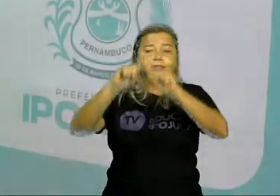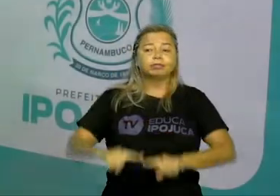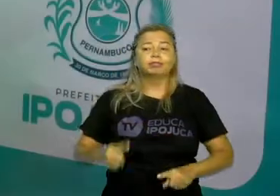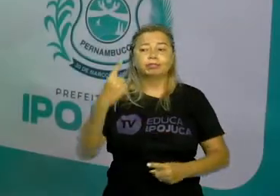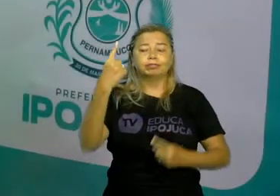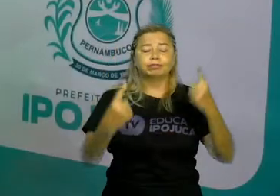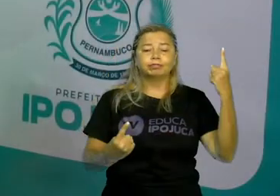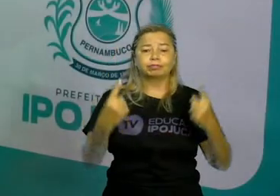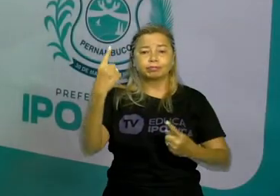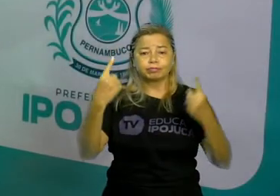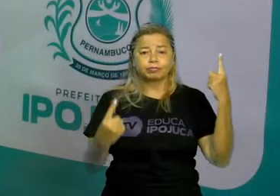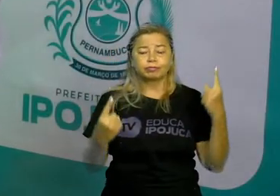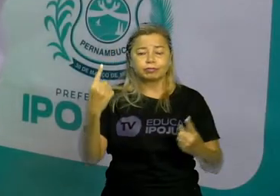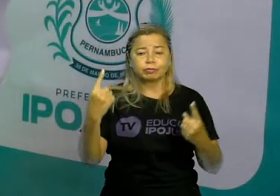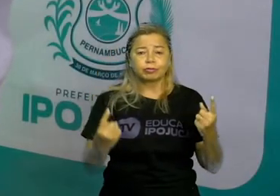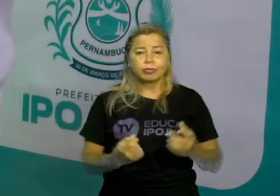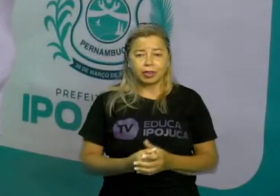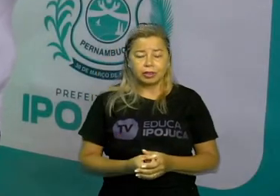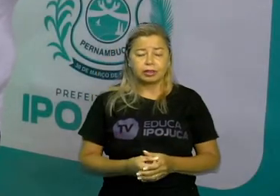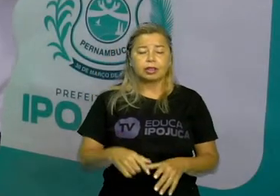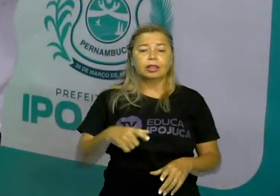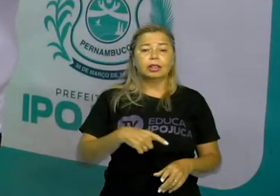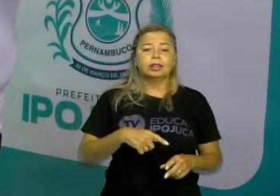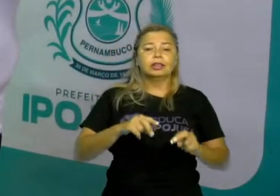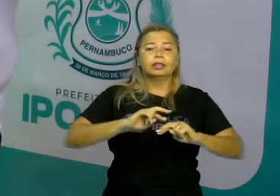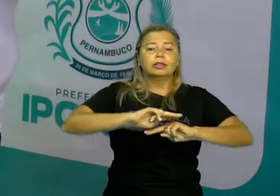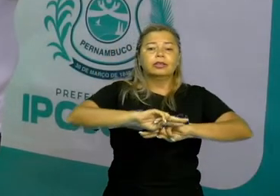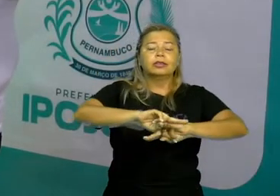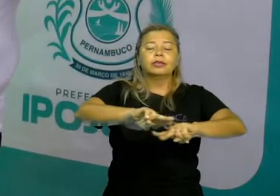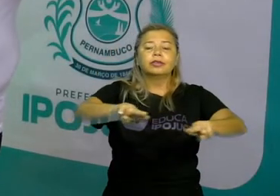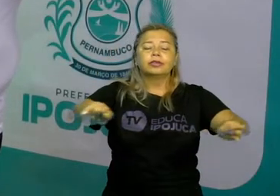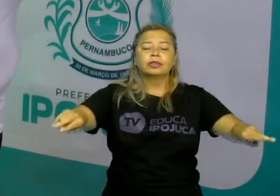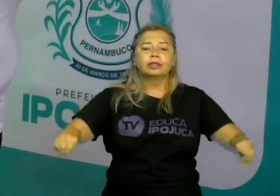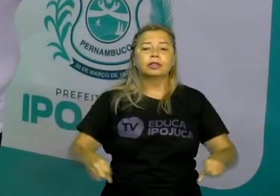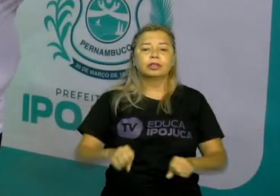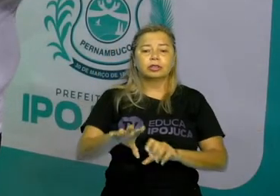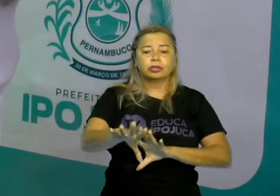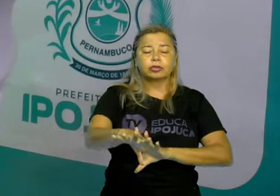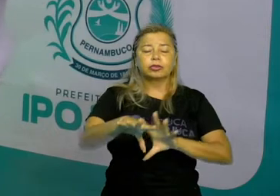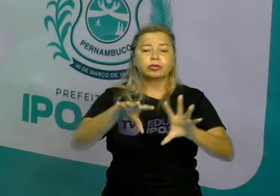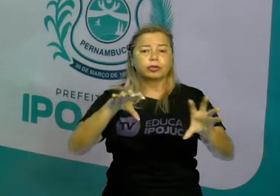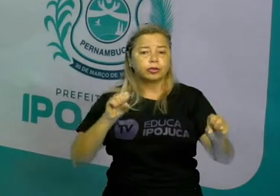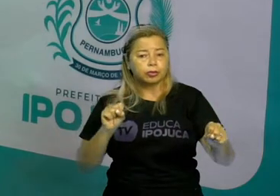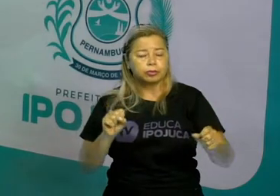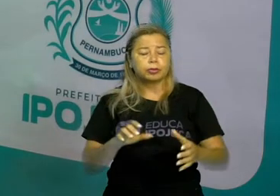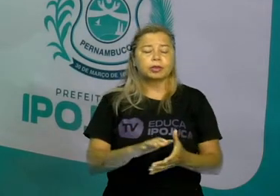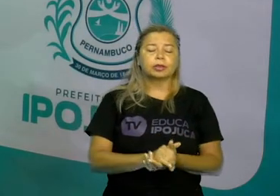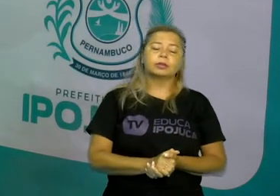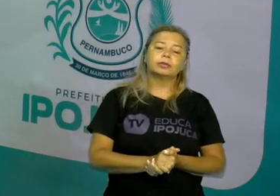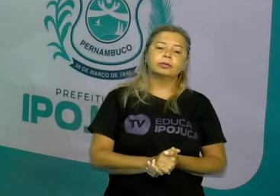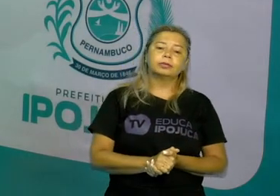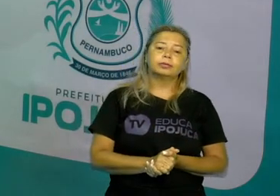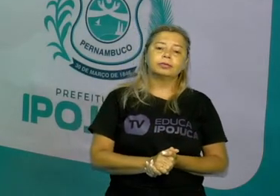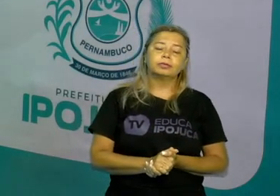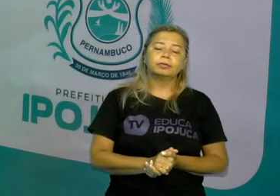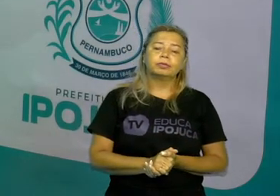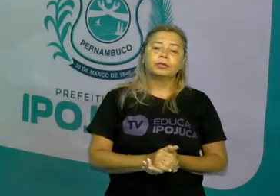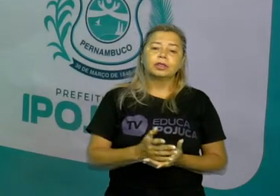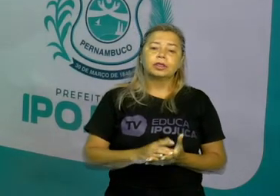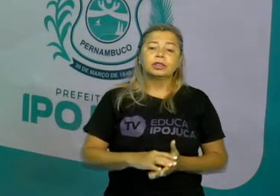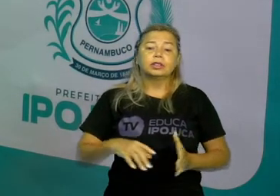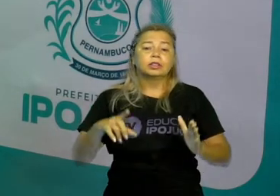você pode ter várias formas de comércio,